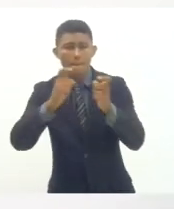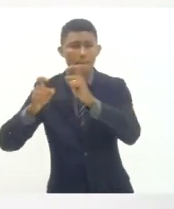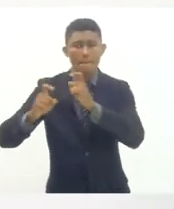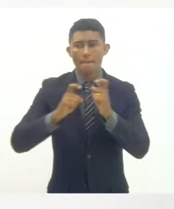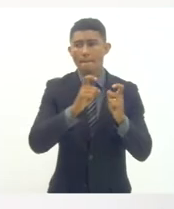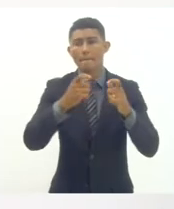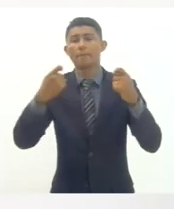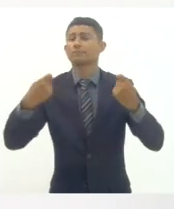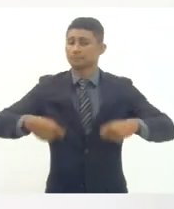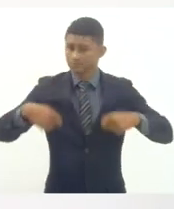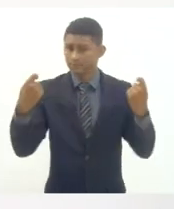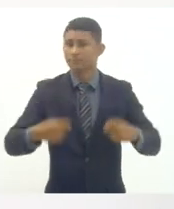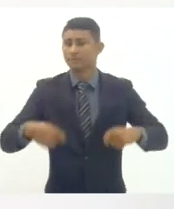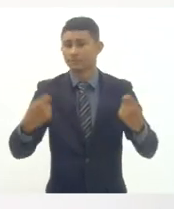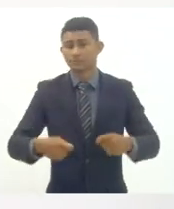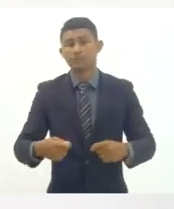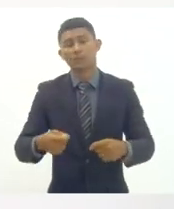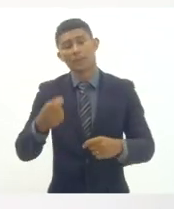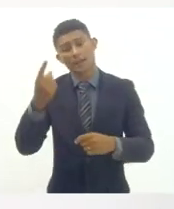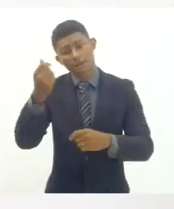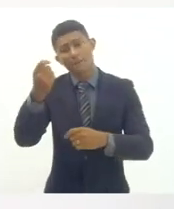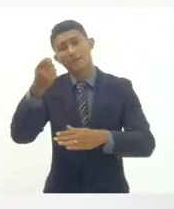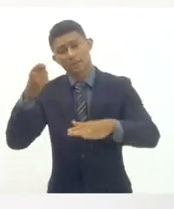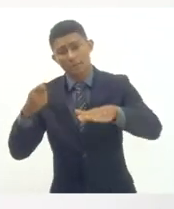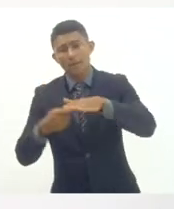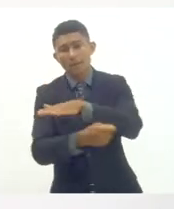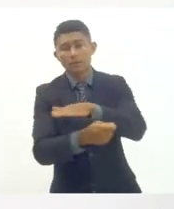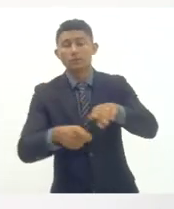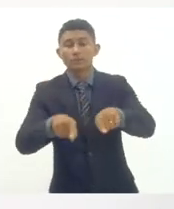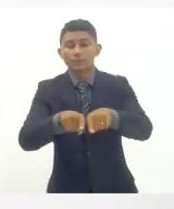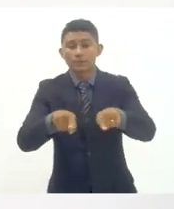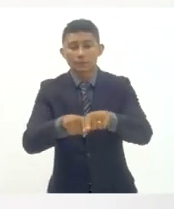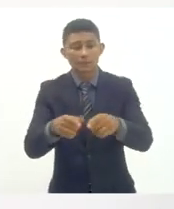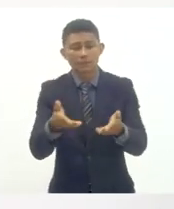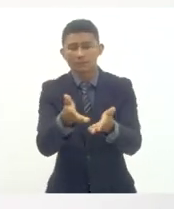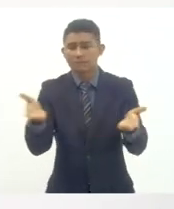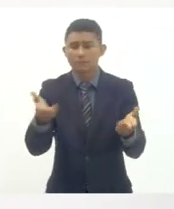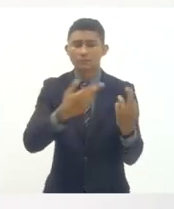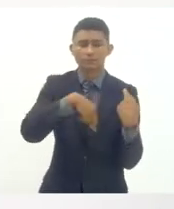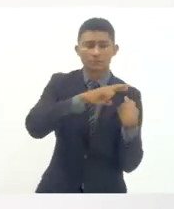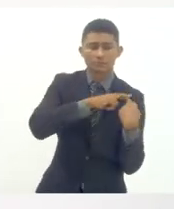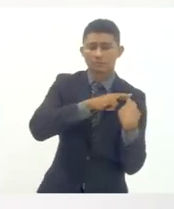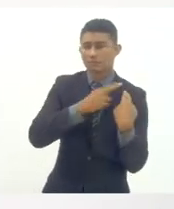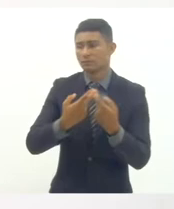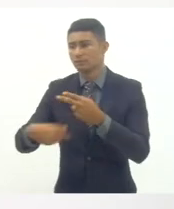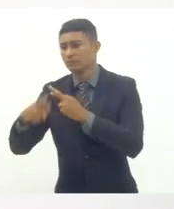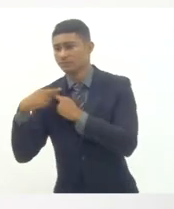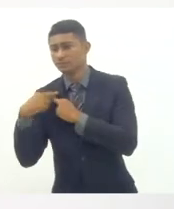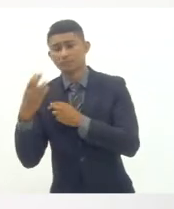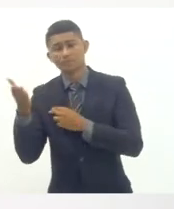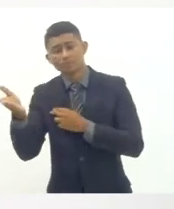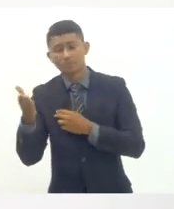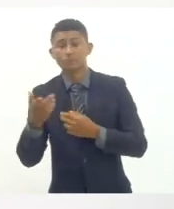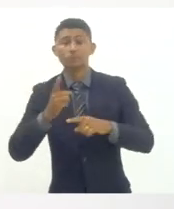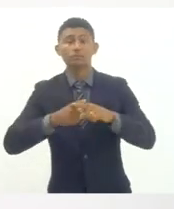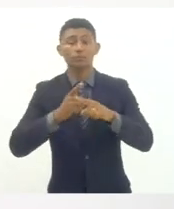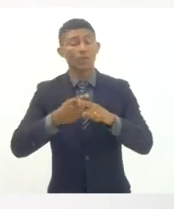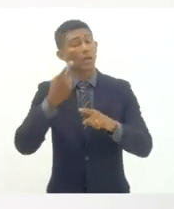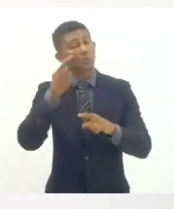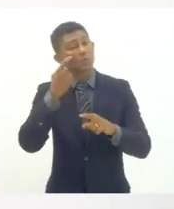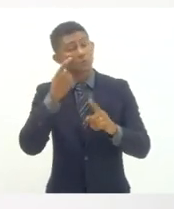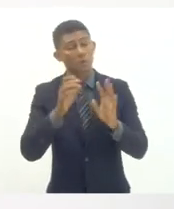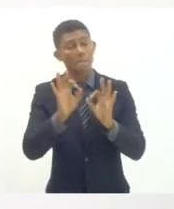competências das diferentes esferas eu acho que tenho defendido que no plano estadual de educação a gente preveja